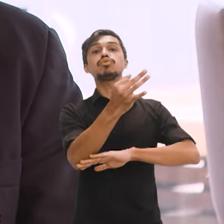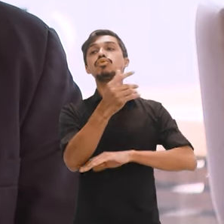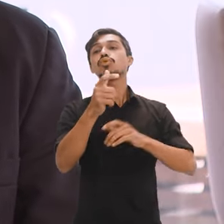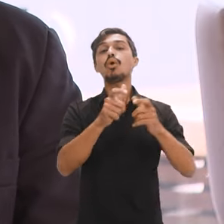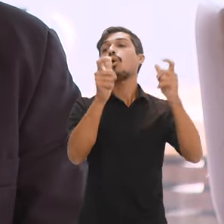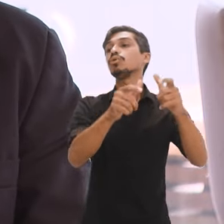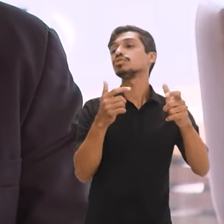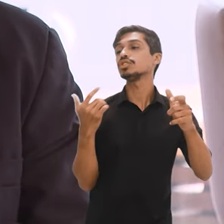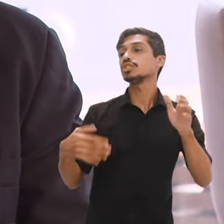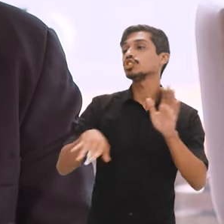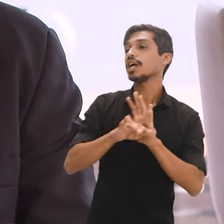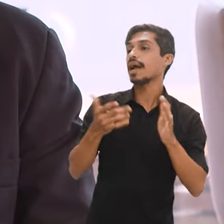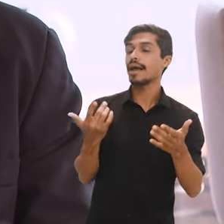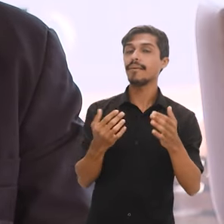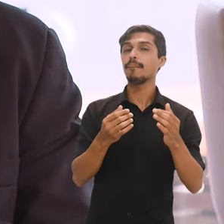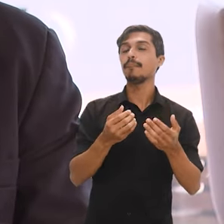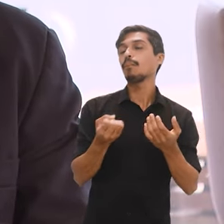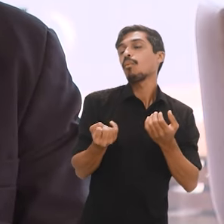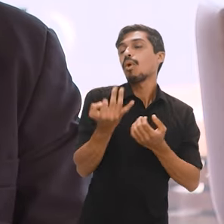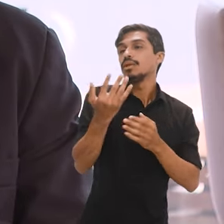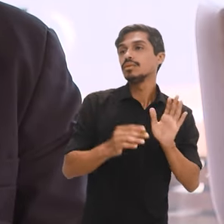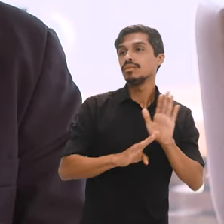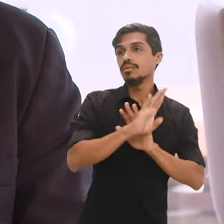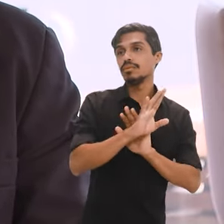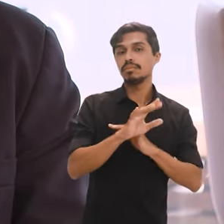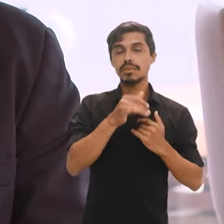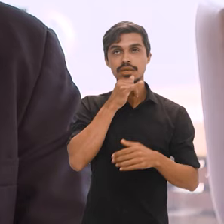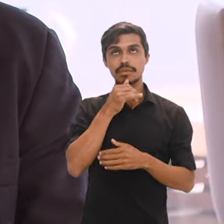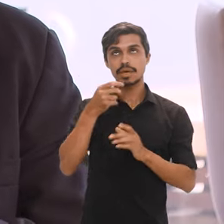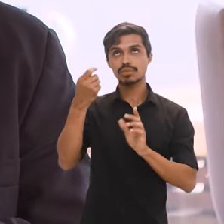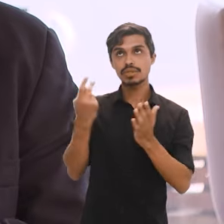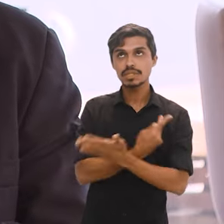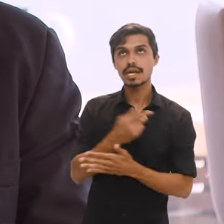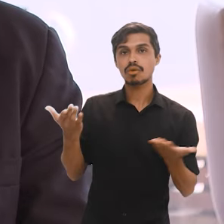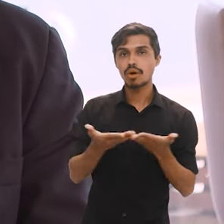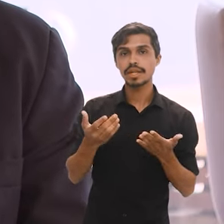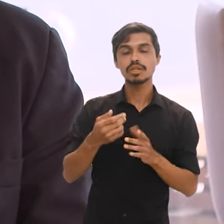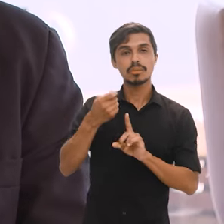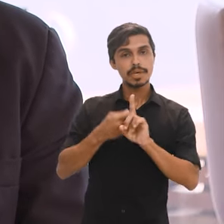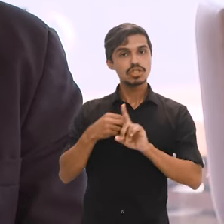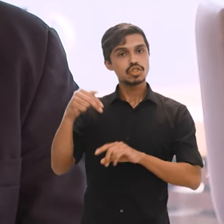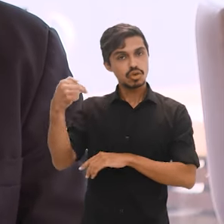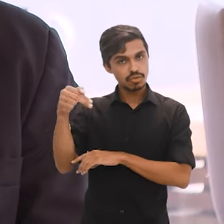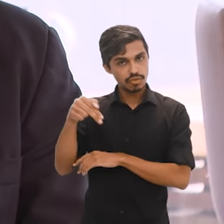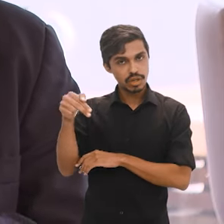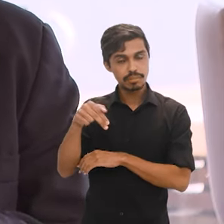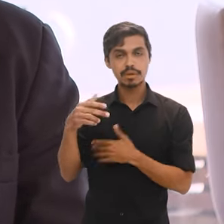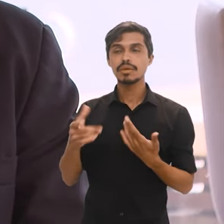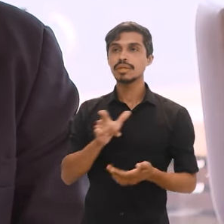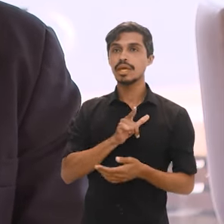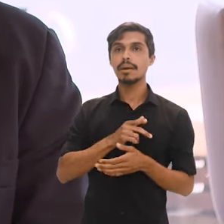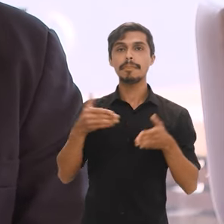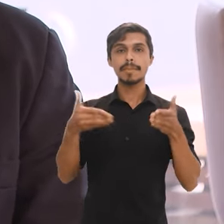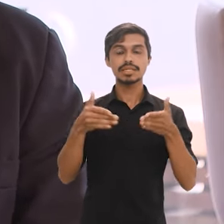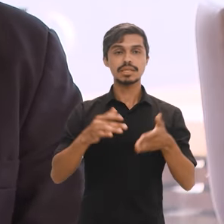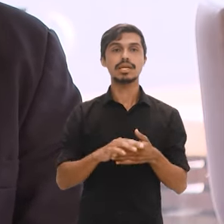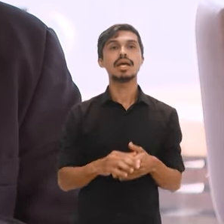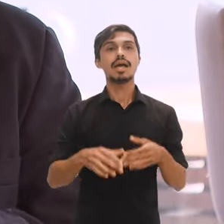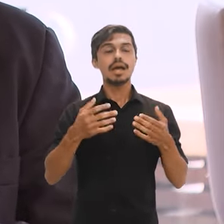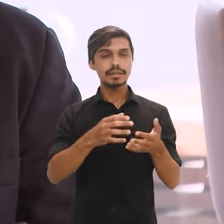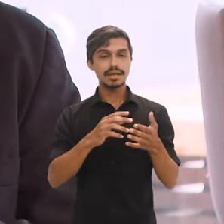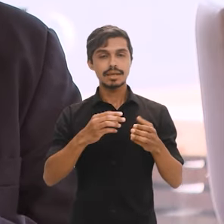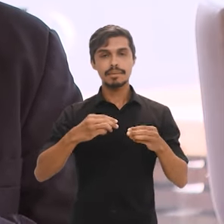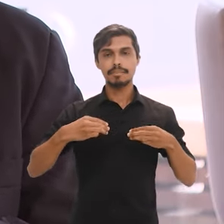agora, 16, 17 de dezembro, de novembro, melhor dizendo, nós teremos, então, a participação da ministra Simone